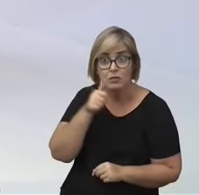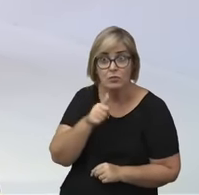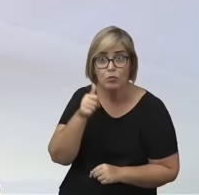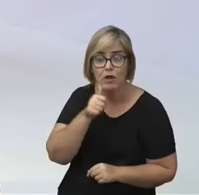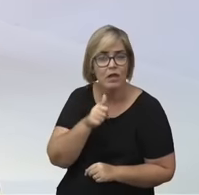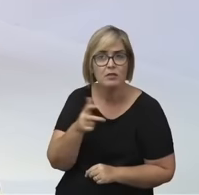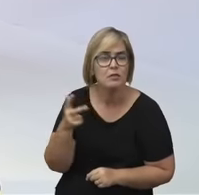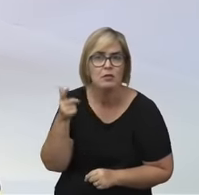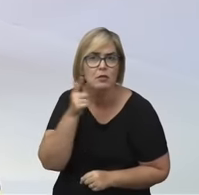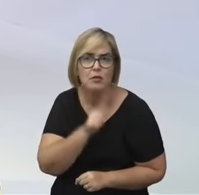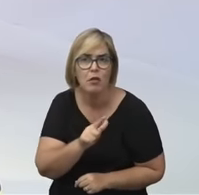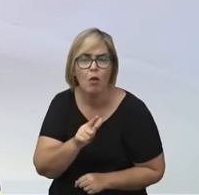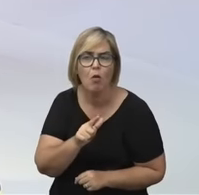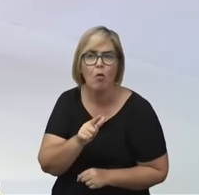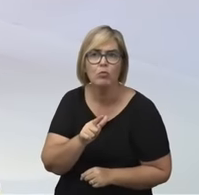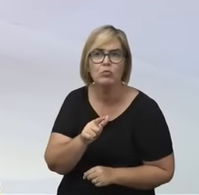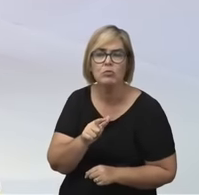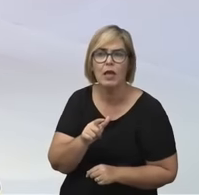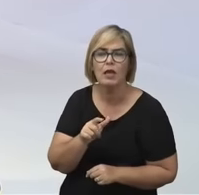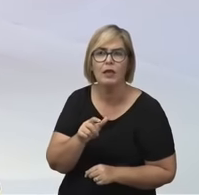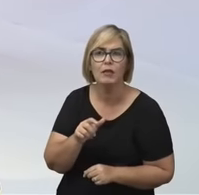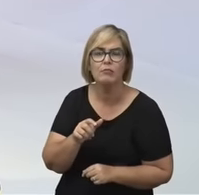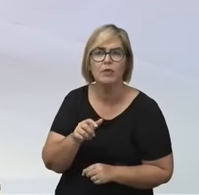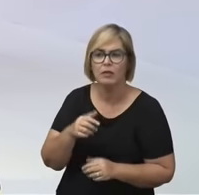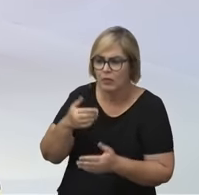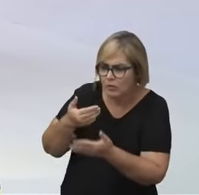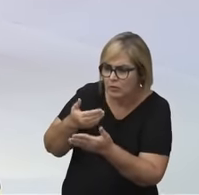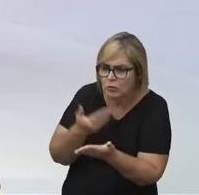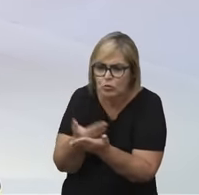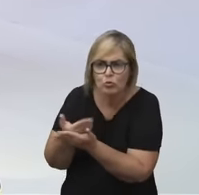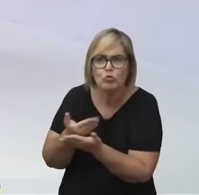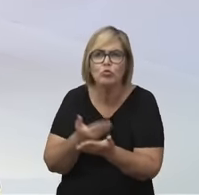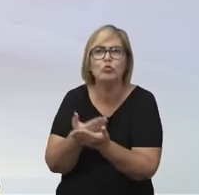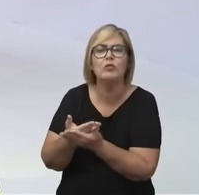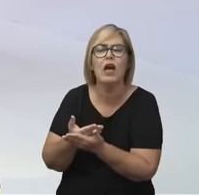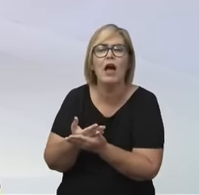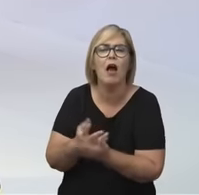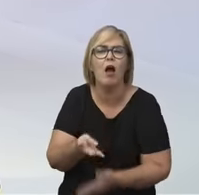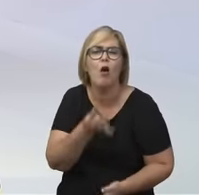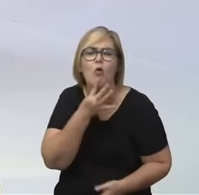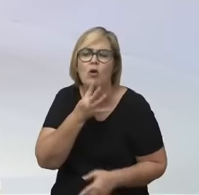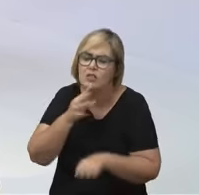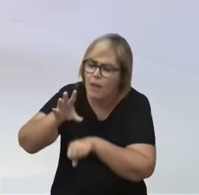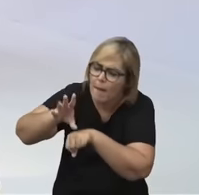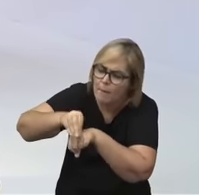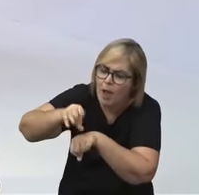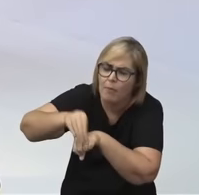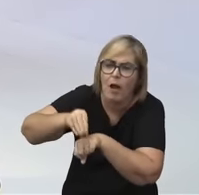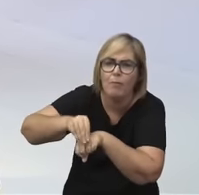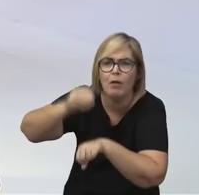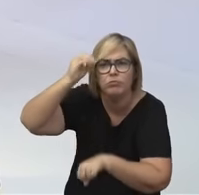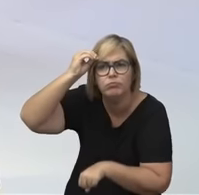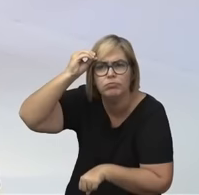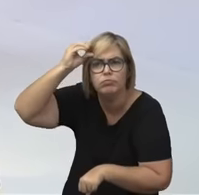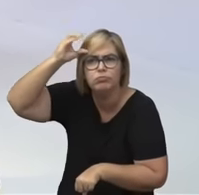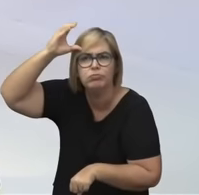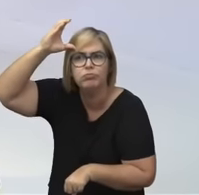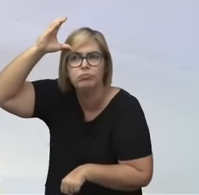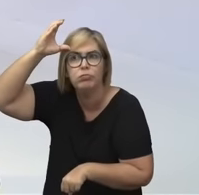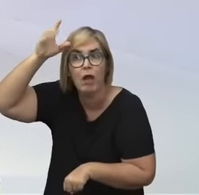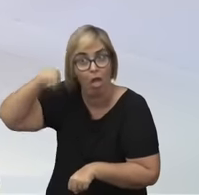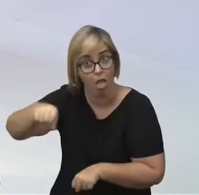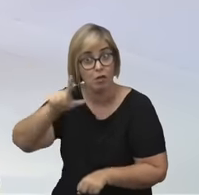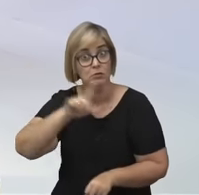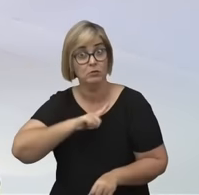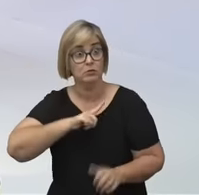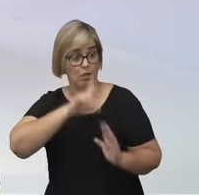trevas que lhes obscurecem a inteligência e conhecer as doçuras infinitas da vida intelectual, a que tem direito às